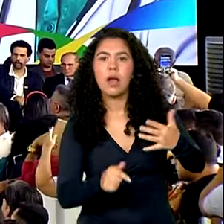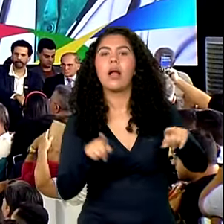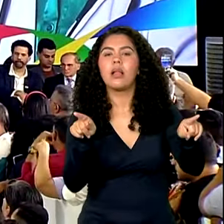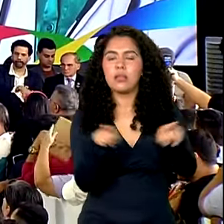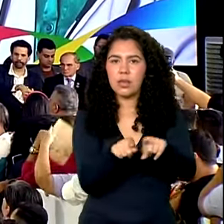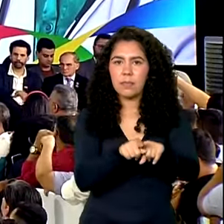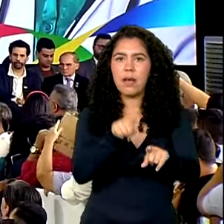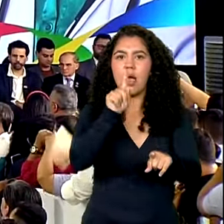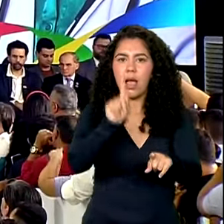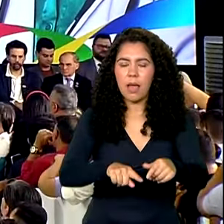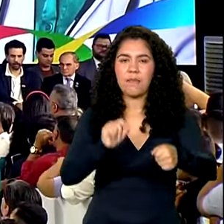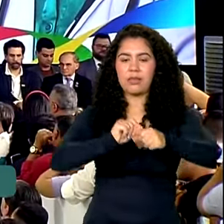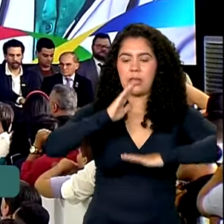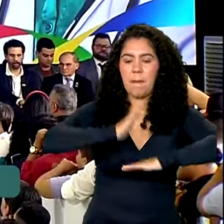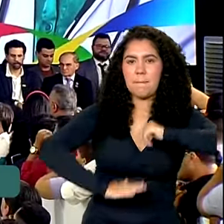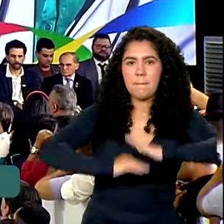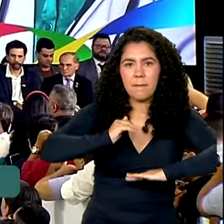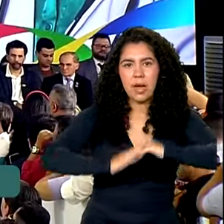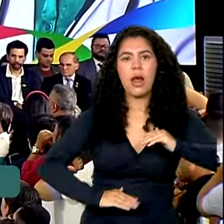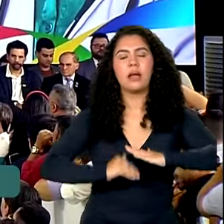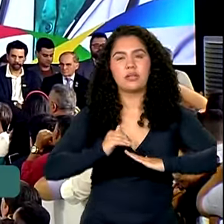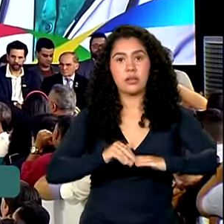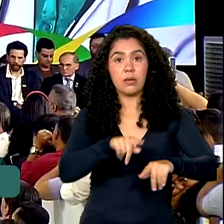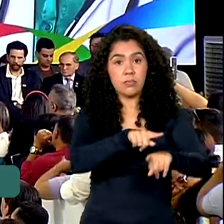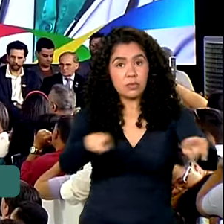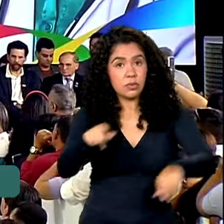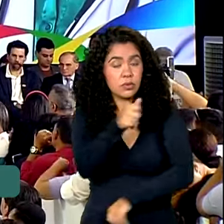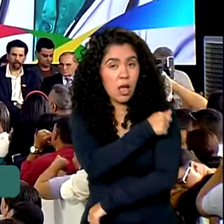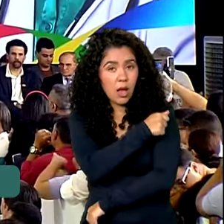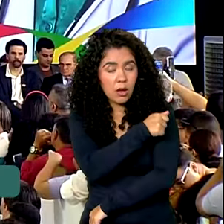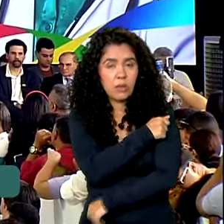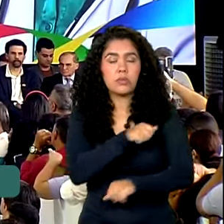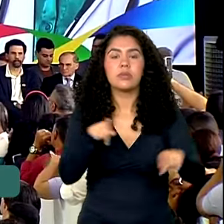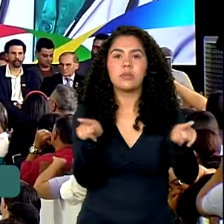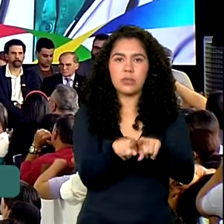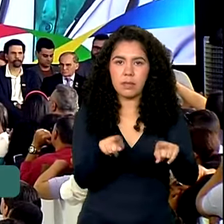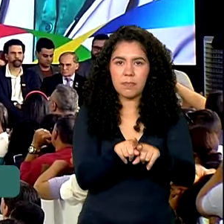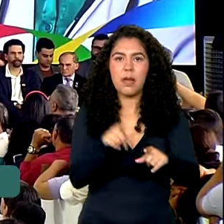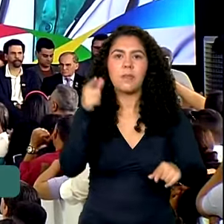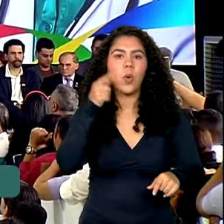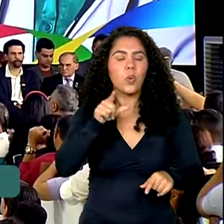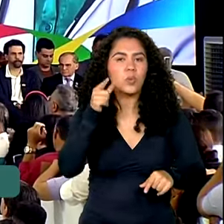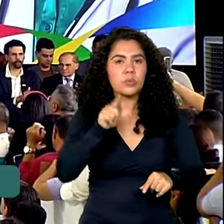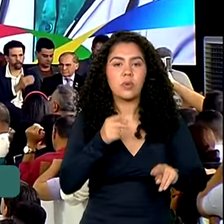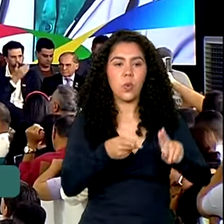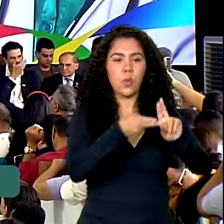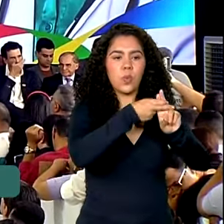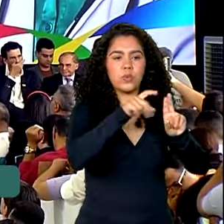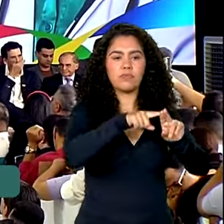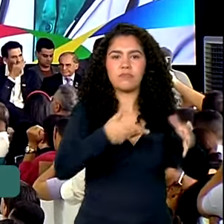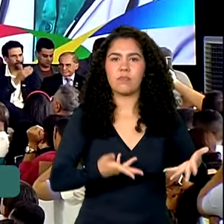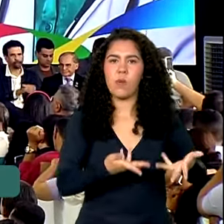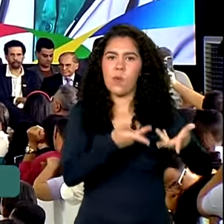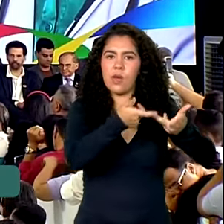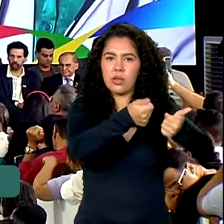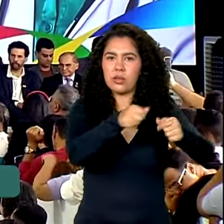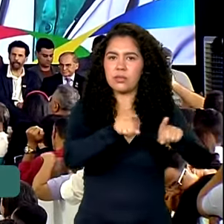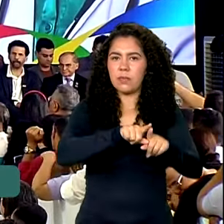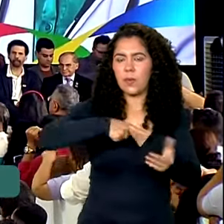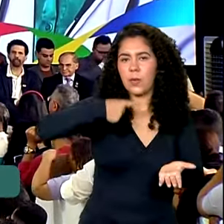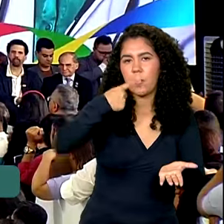para a prática dos nossos estudantes e para fazer o SUS chegar com muita qualidade e com muito